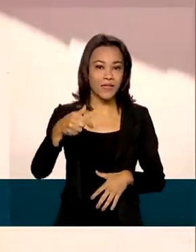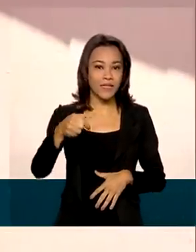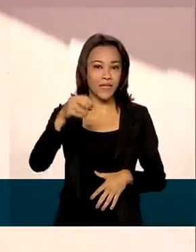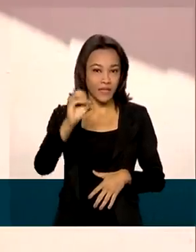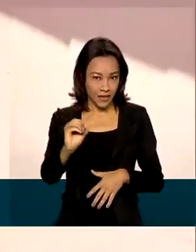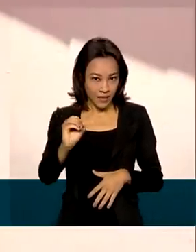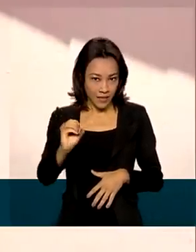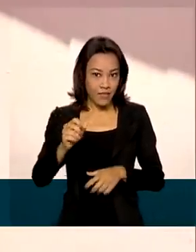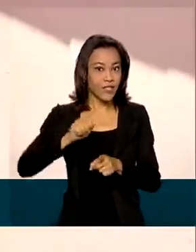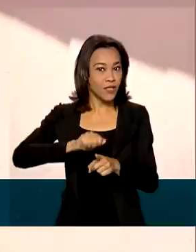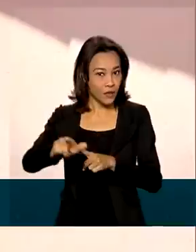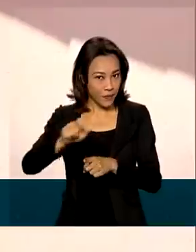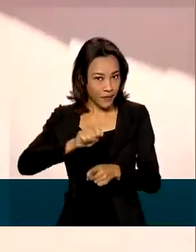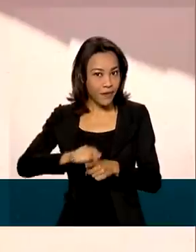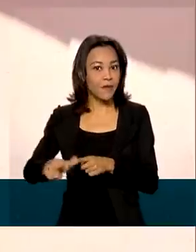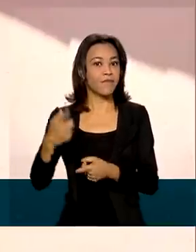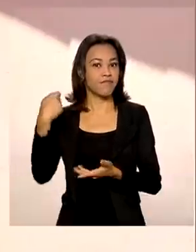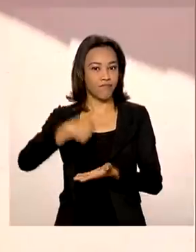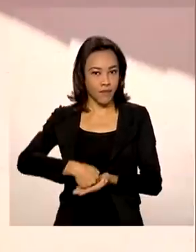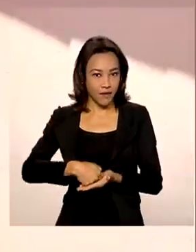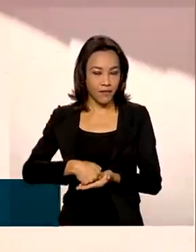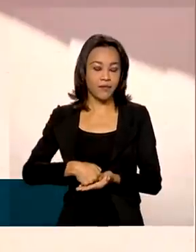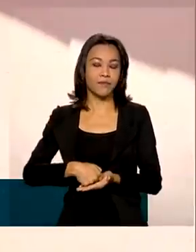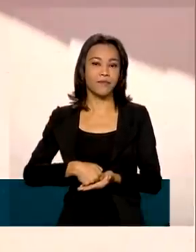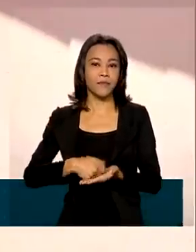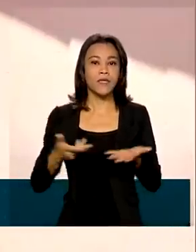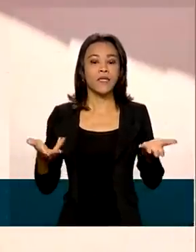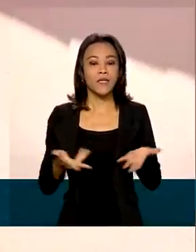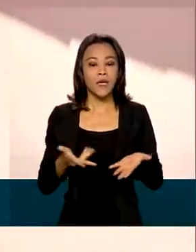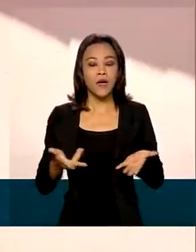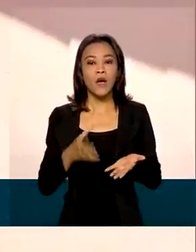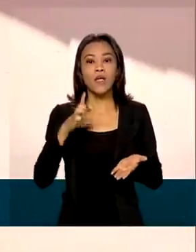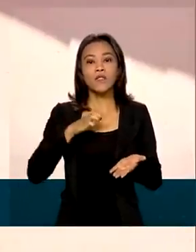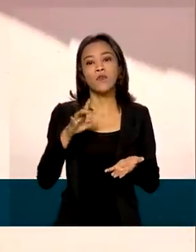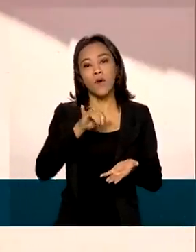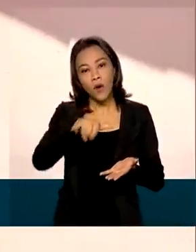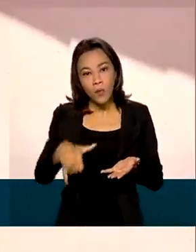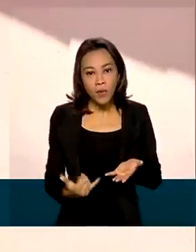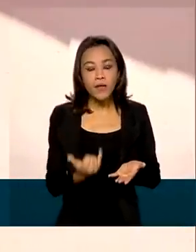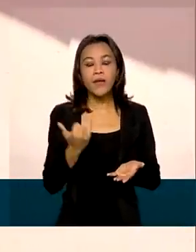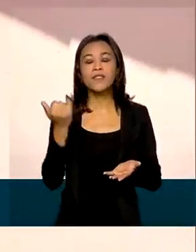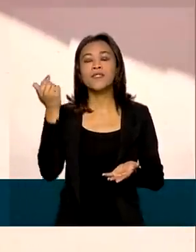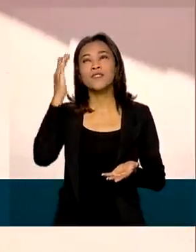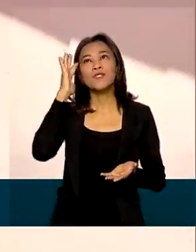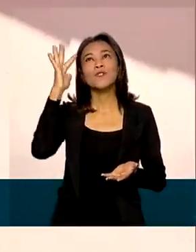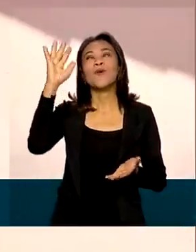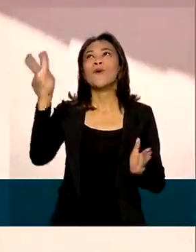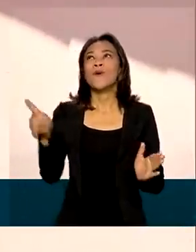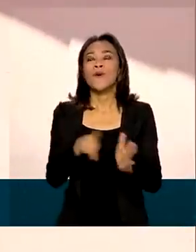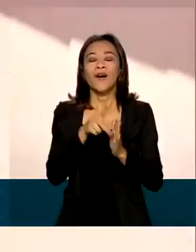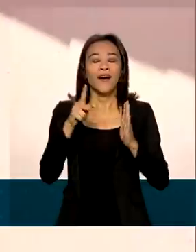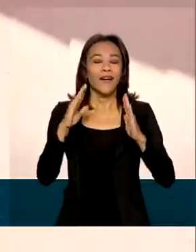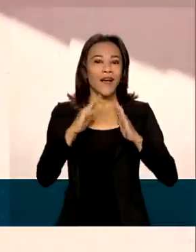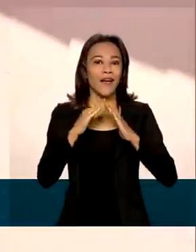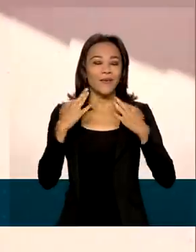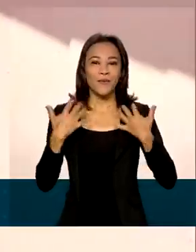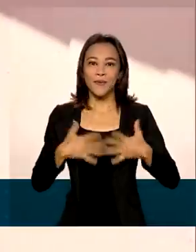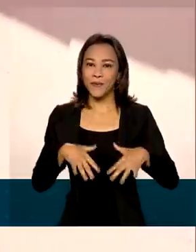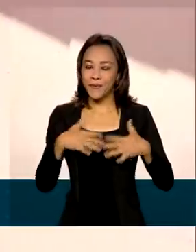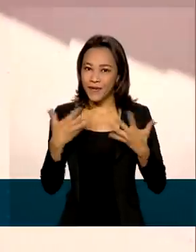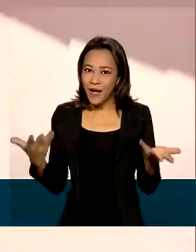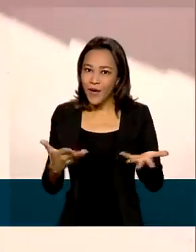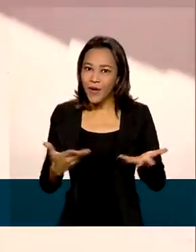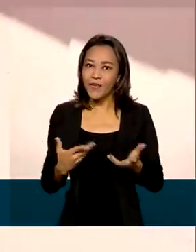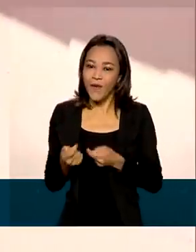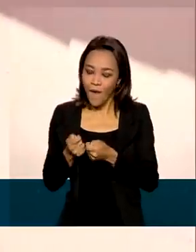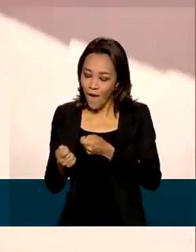aluguel. E agora eu tive a oportunidade, Deus realizou o meu sonho da casa própria. E eu vou economizar